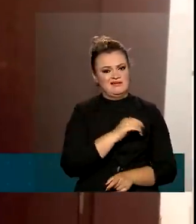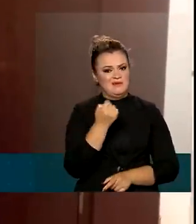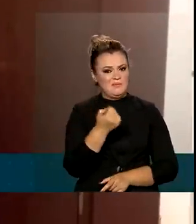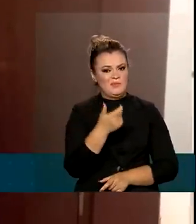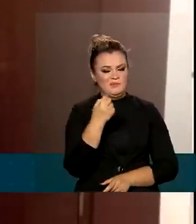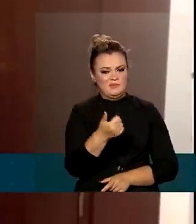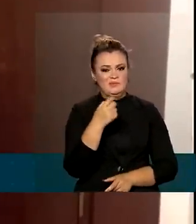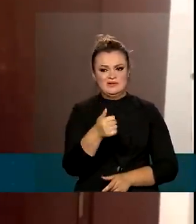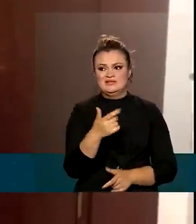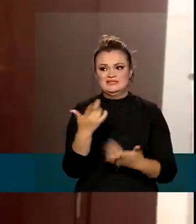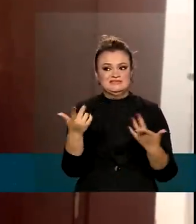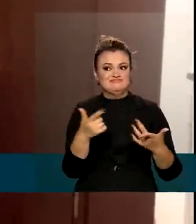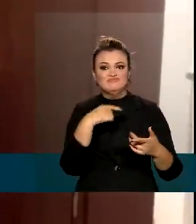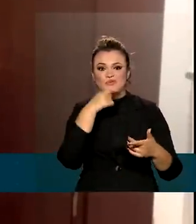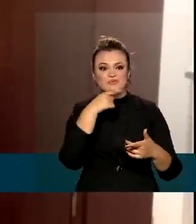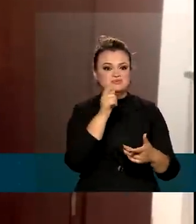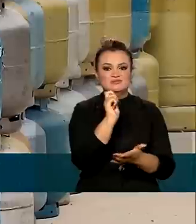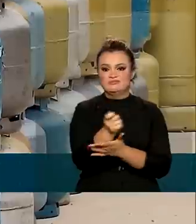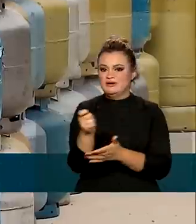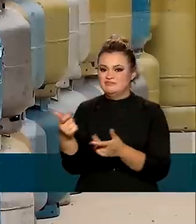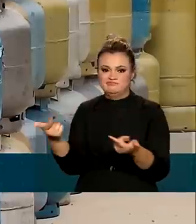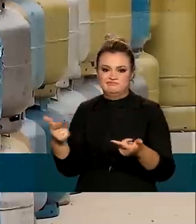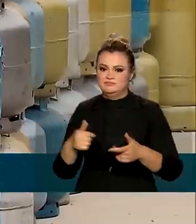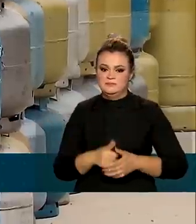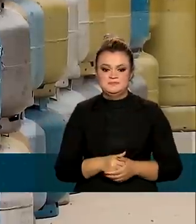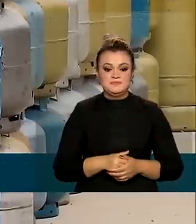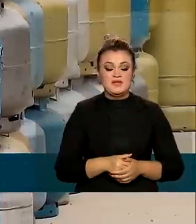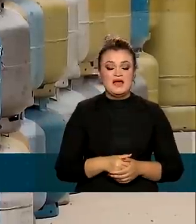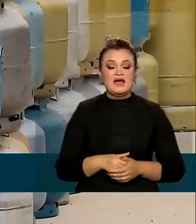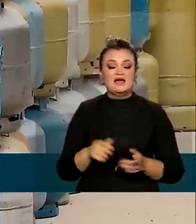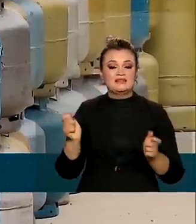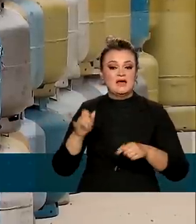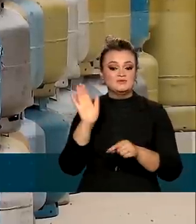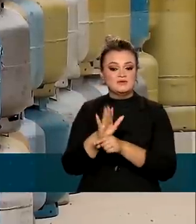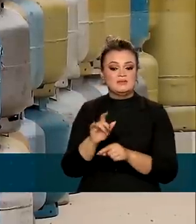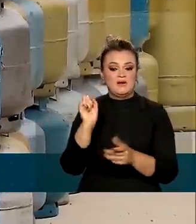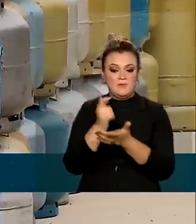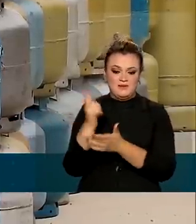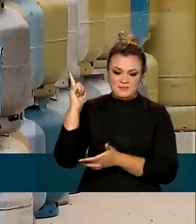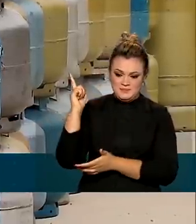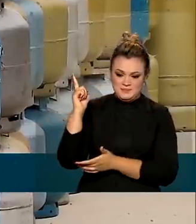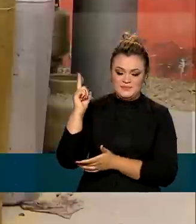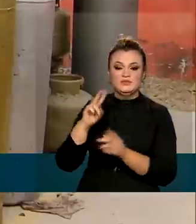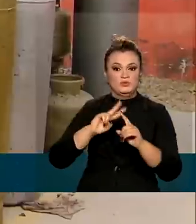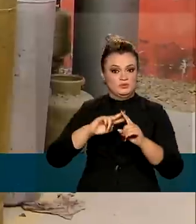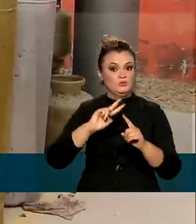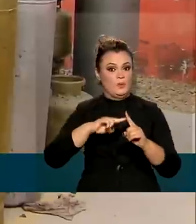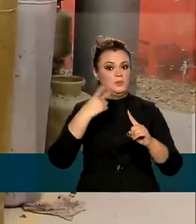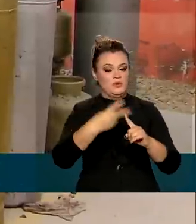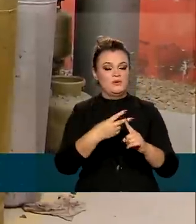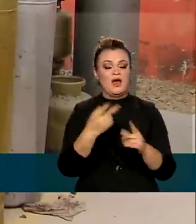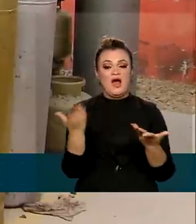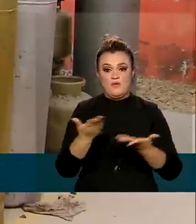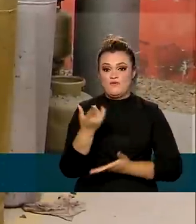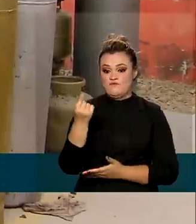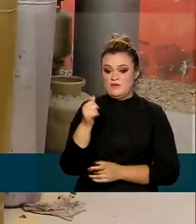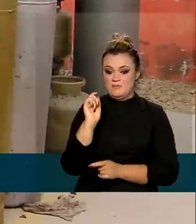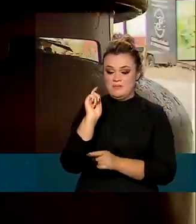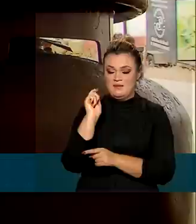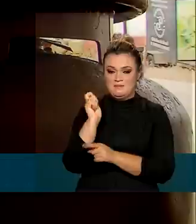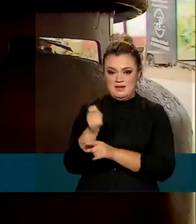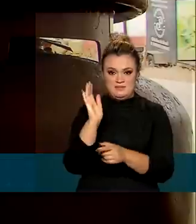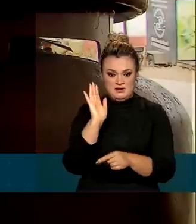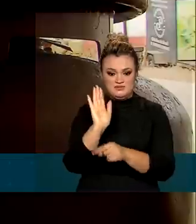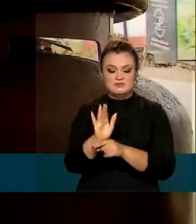que mal estão conseguindo se sustentar. A ajuda para comprar o gás de cozinha dobrou. Agora, o valor a ser pago